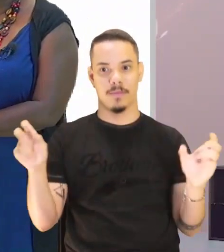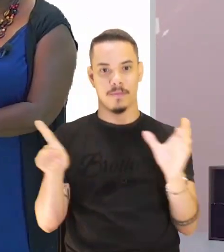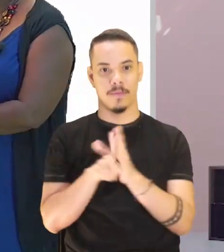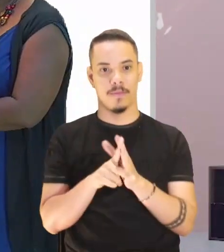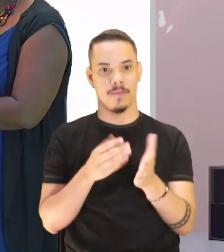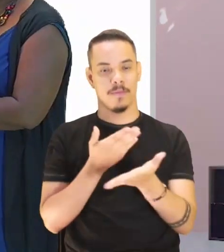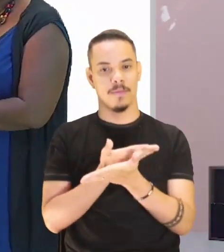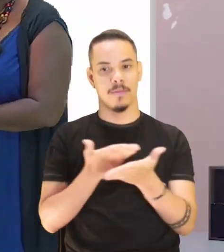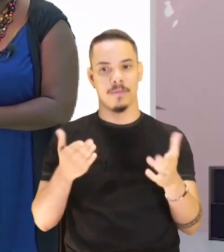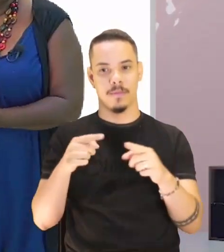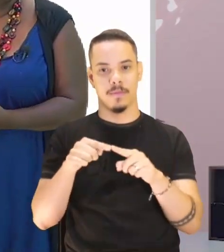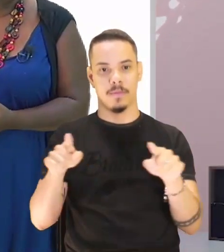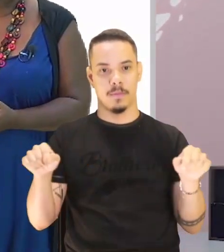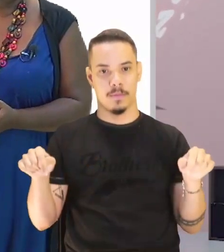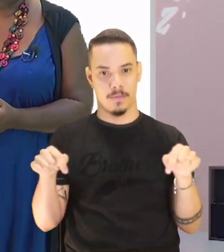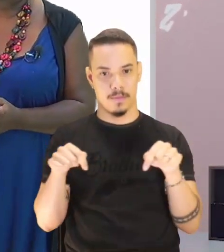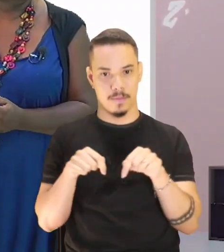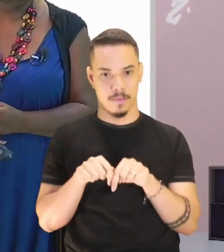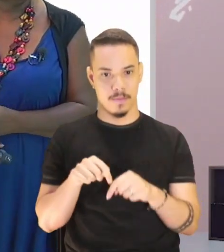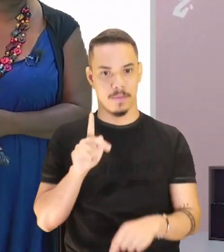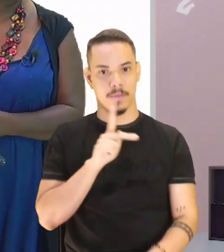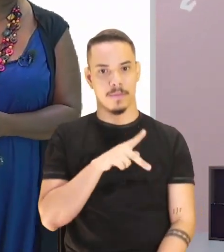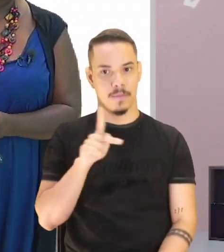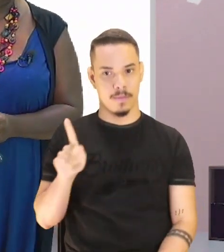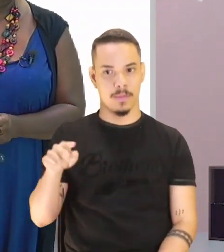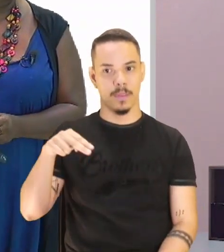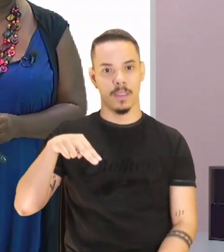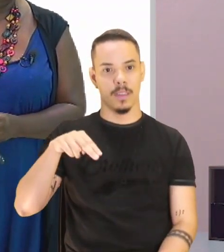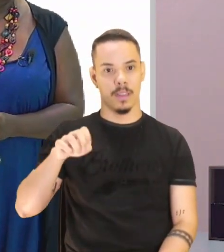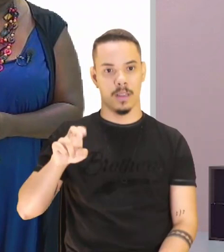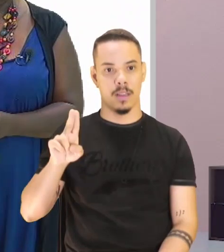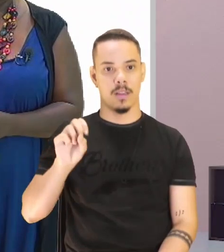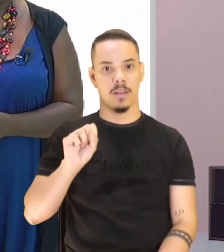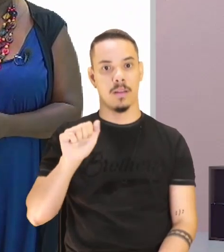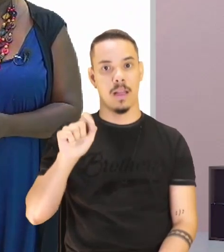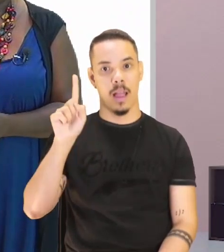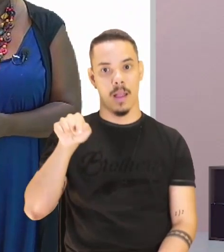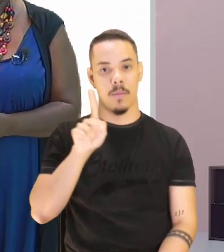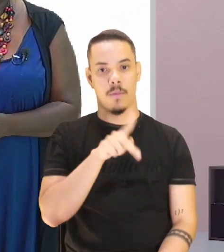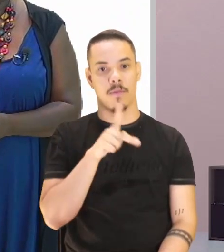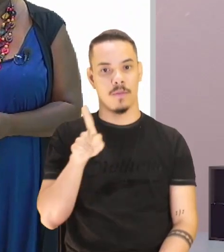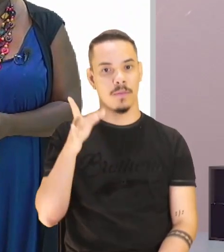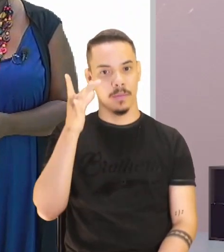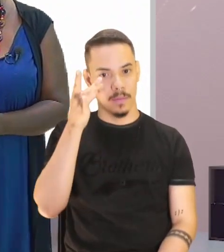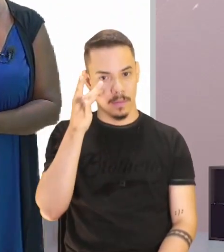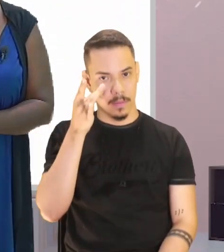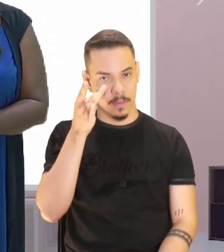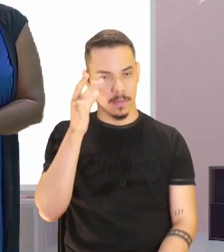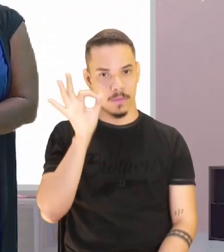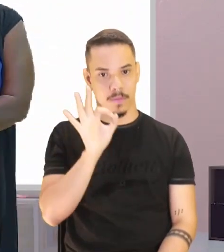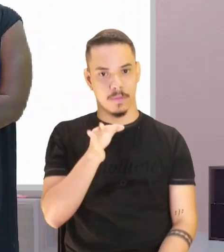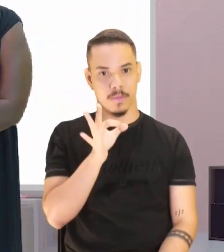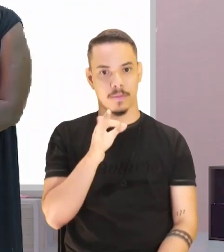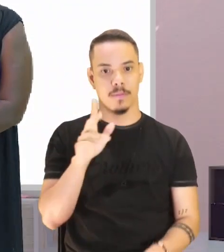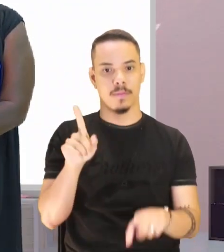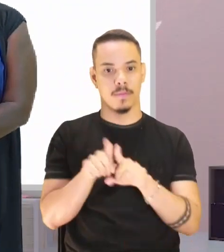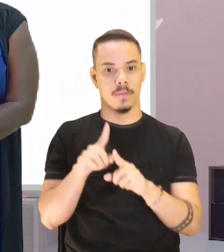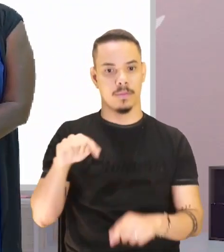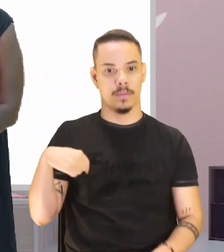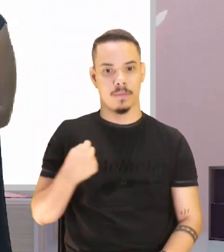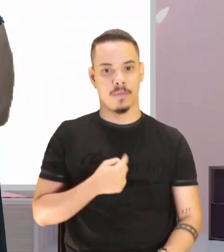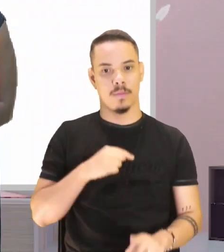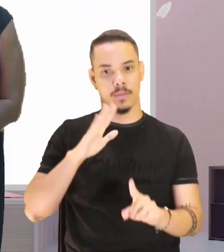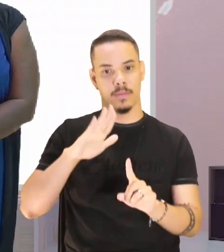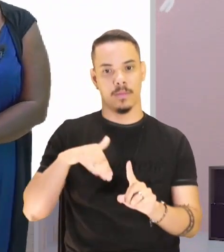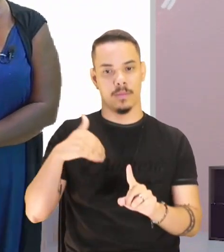para essa turma, né? Professora Neuza, nossa professora presencial, certo? E aqui a nossa homenagem,